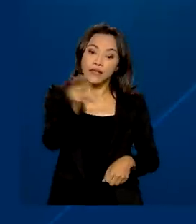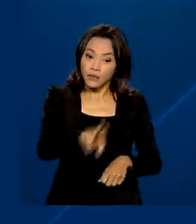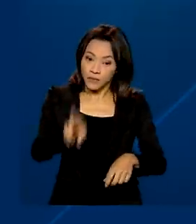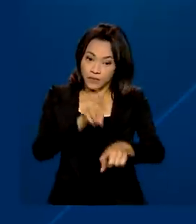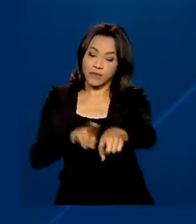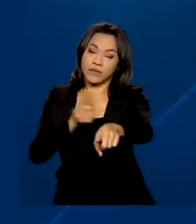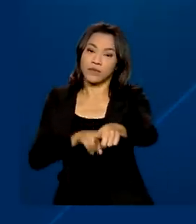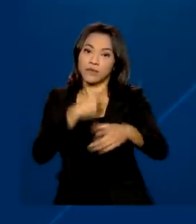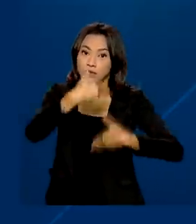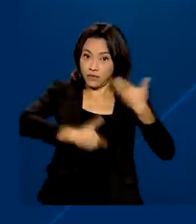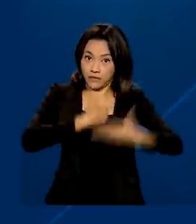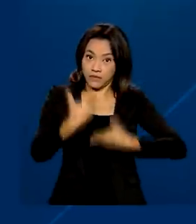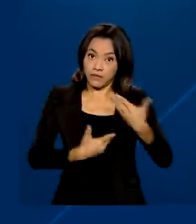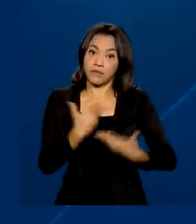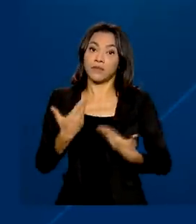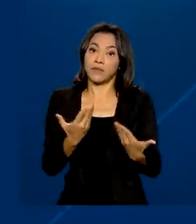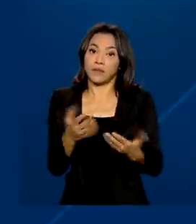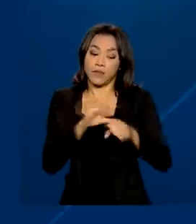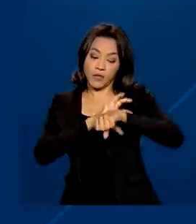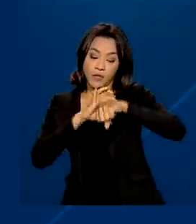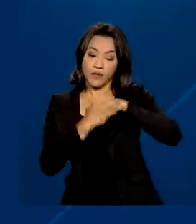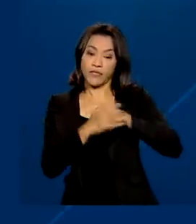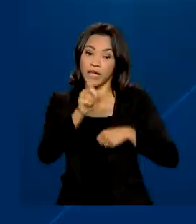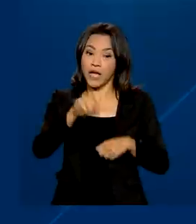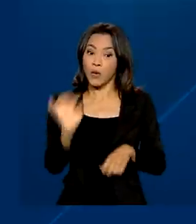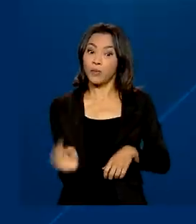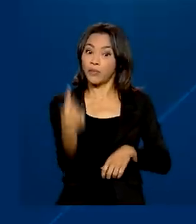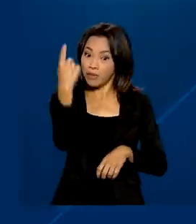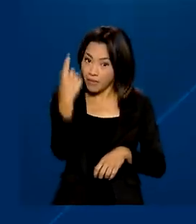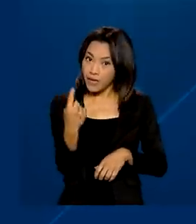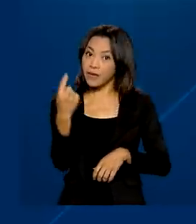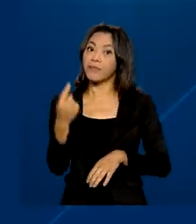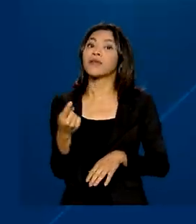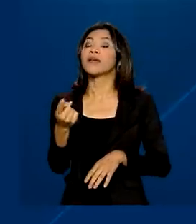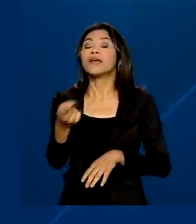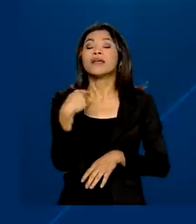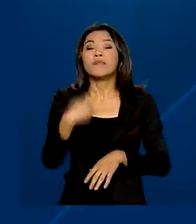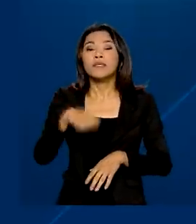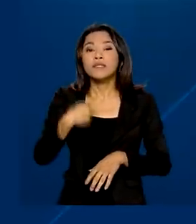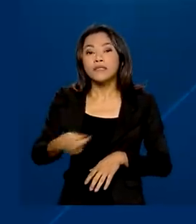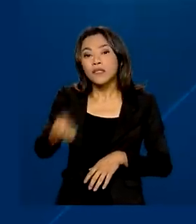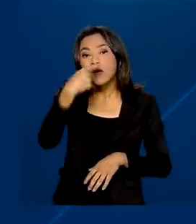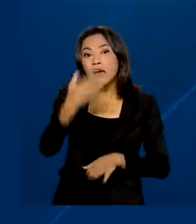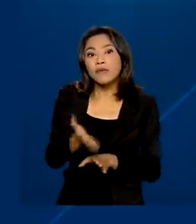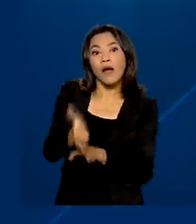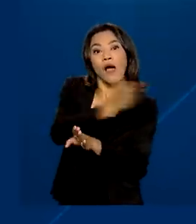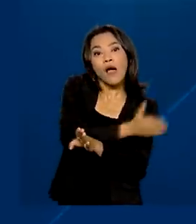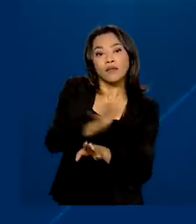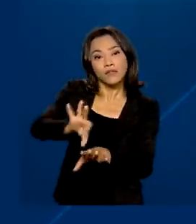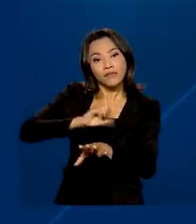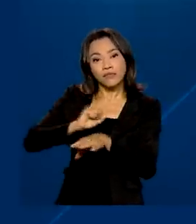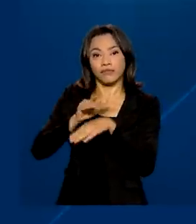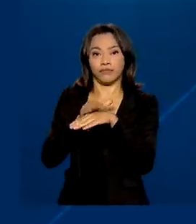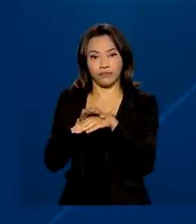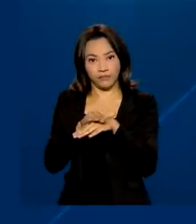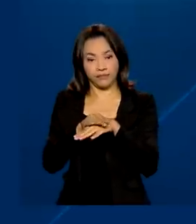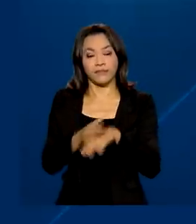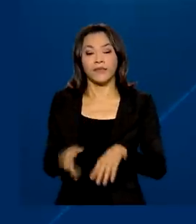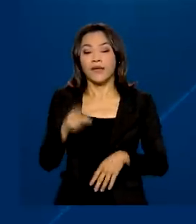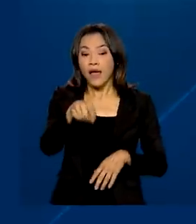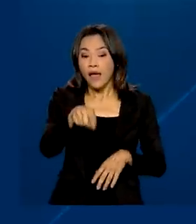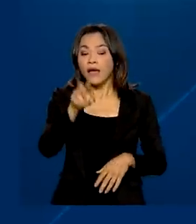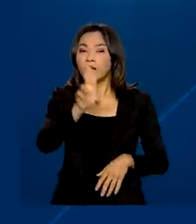da Covid-19, mas é o primeiro com ação profilática. A administração será feita em forma de